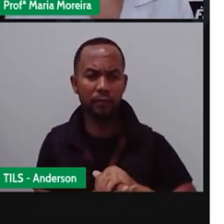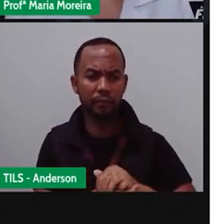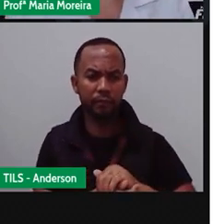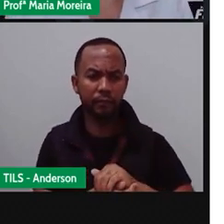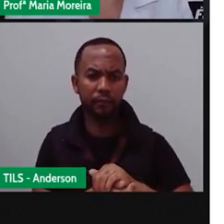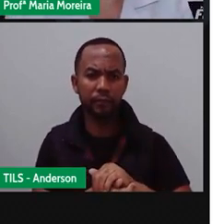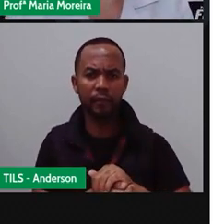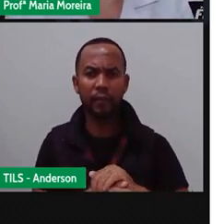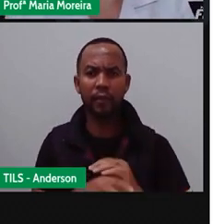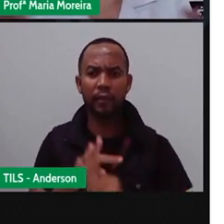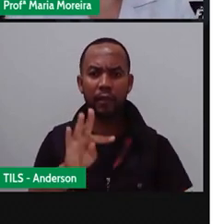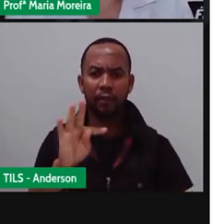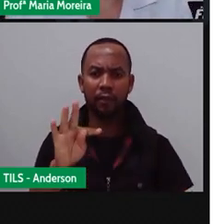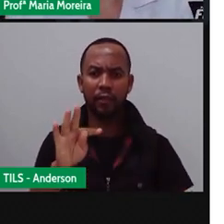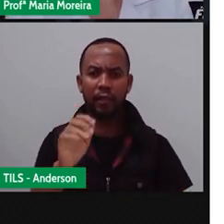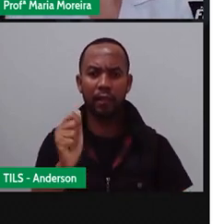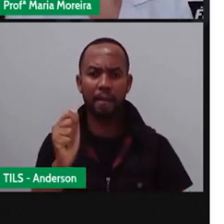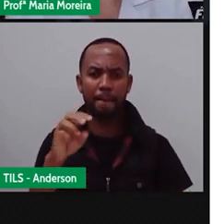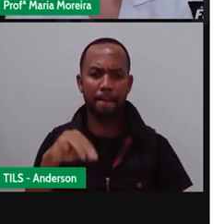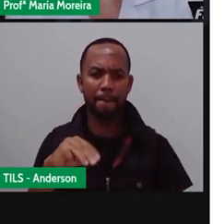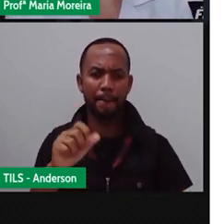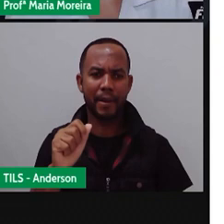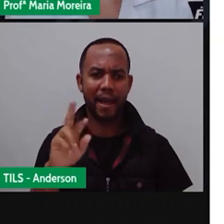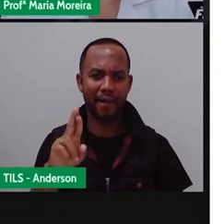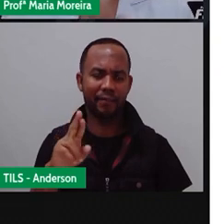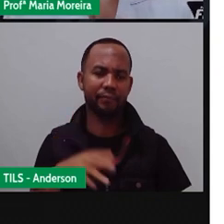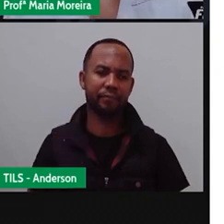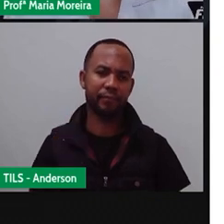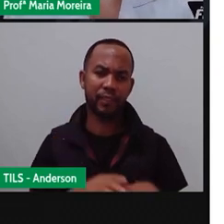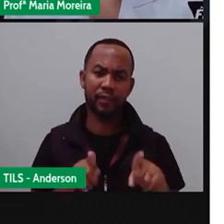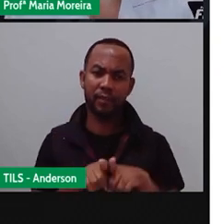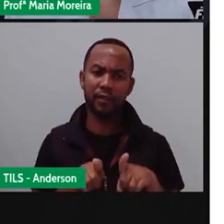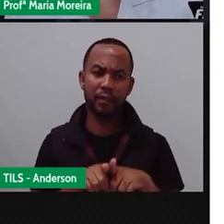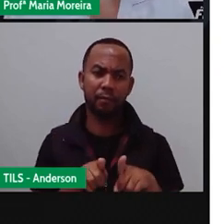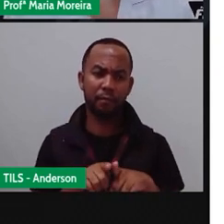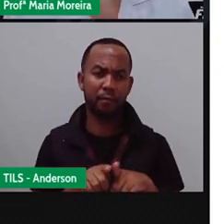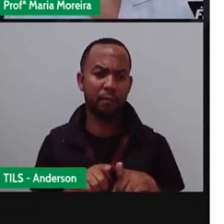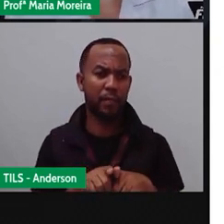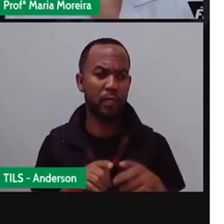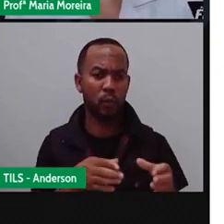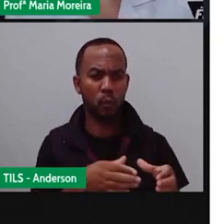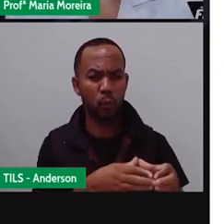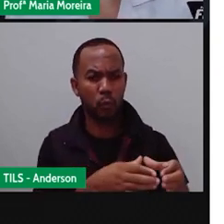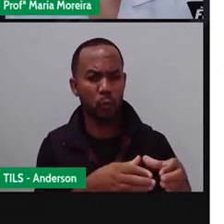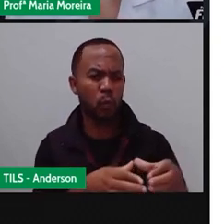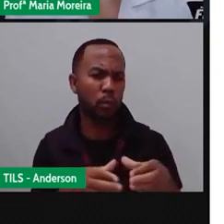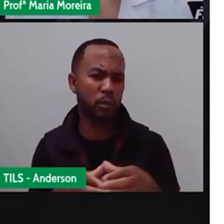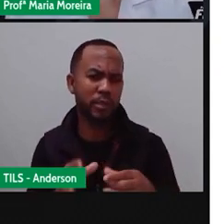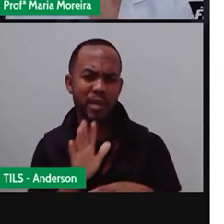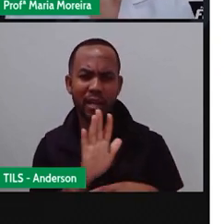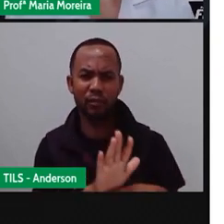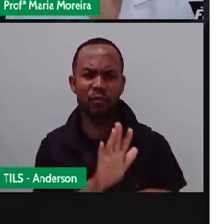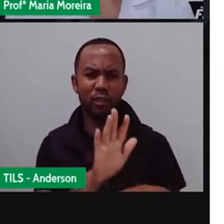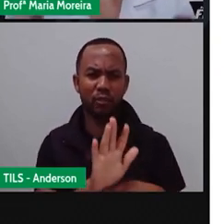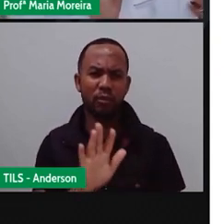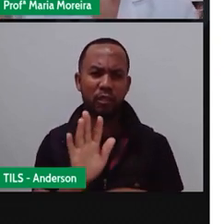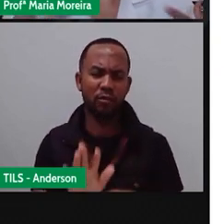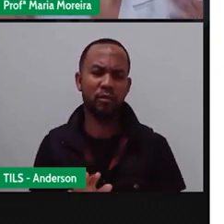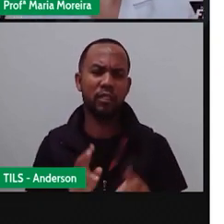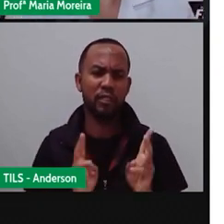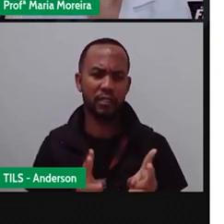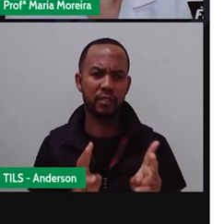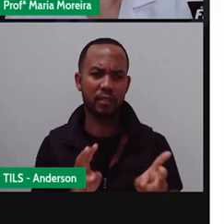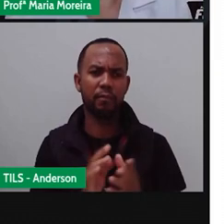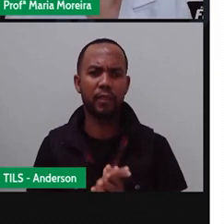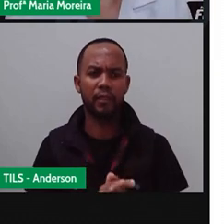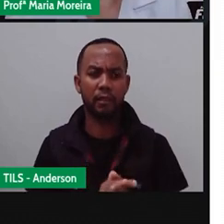organizações aí, ONGs, que são organizações, né, sem fins lucrativos, e aí existem aí